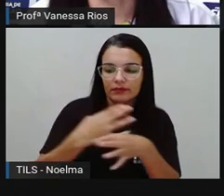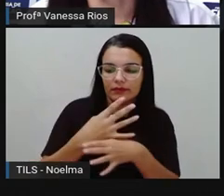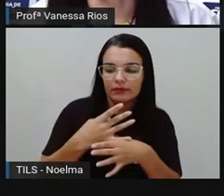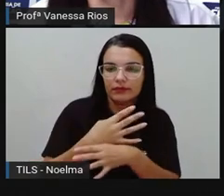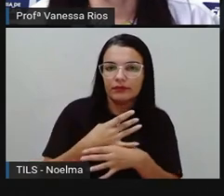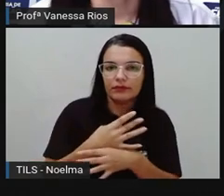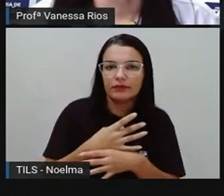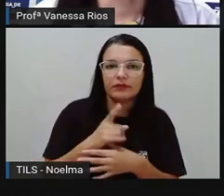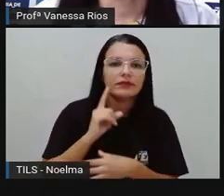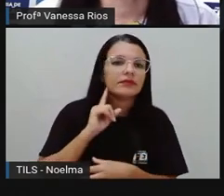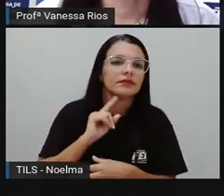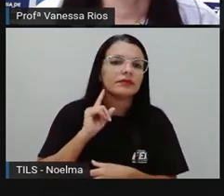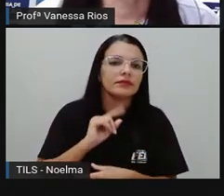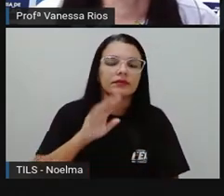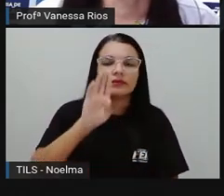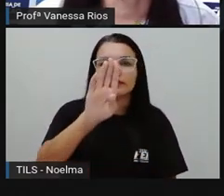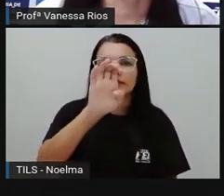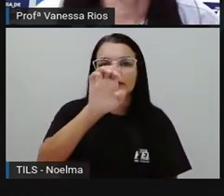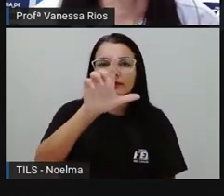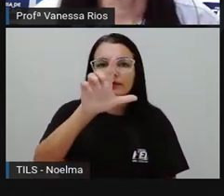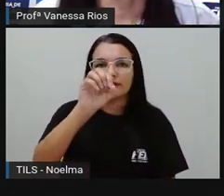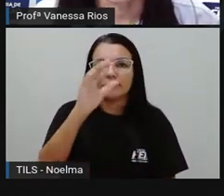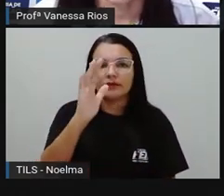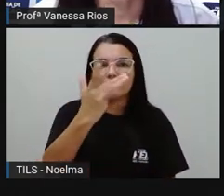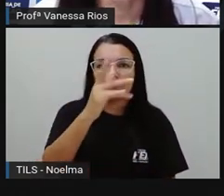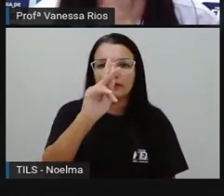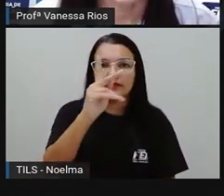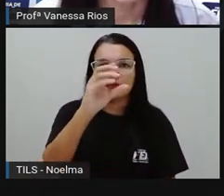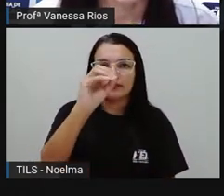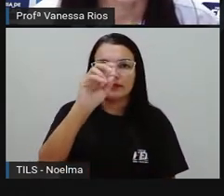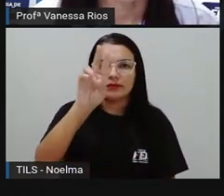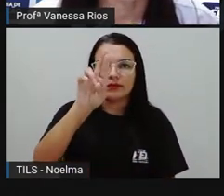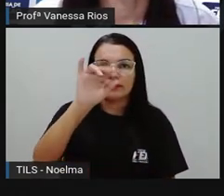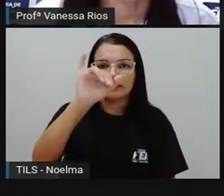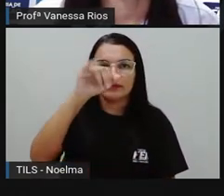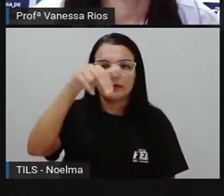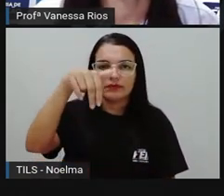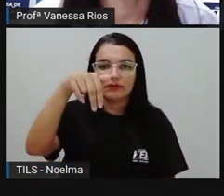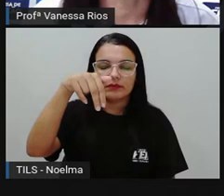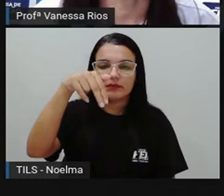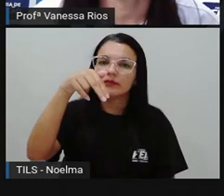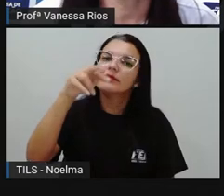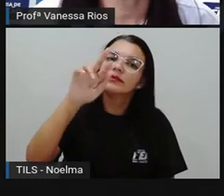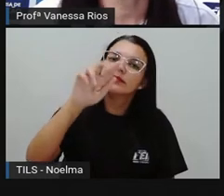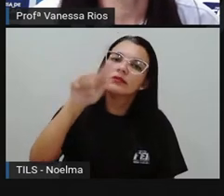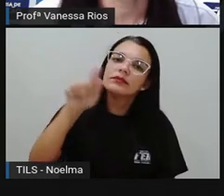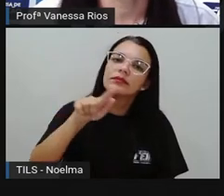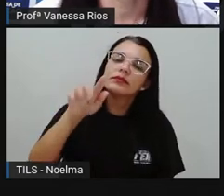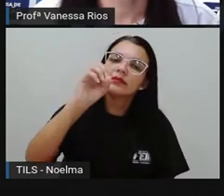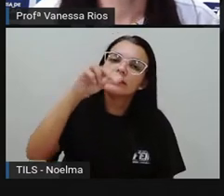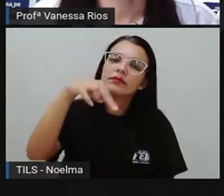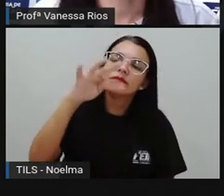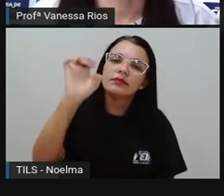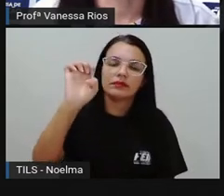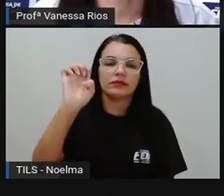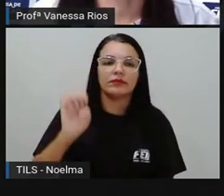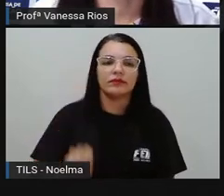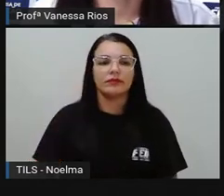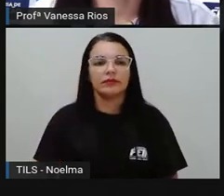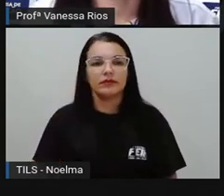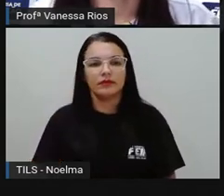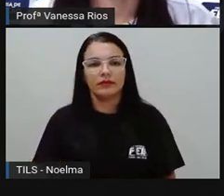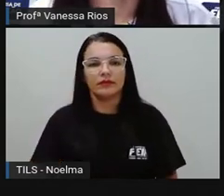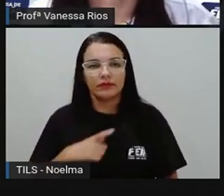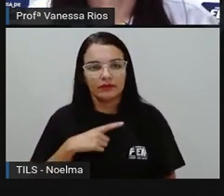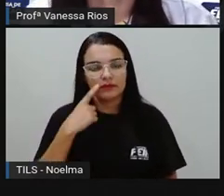Horizonte. E aí a gente vê os dias da semana, horizontalmente e verticalmente, nós observamos as